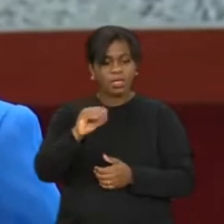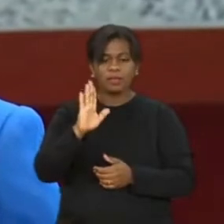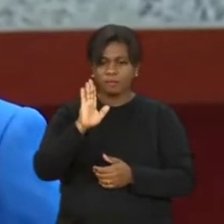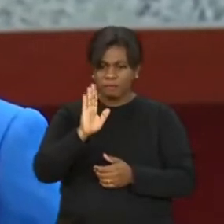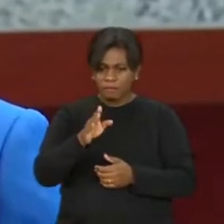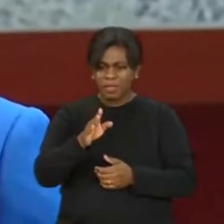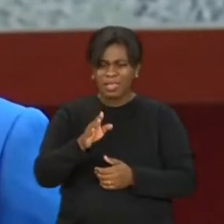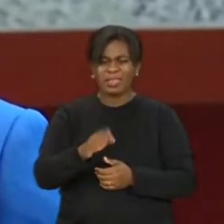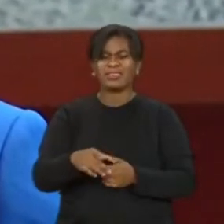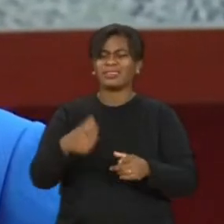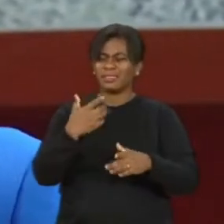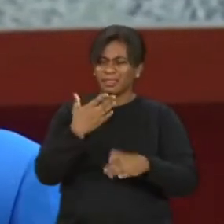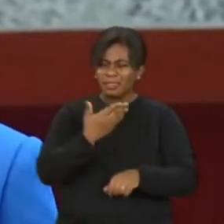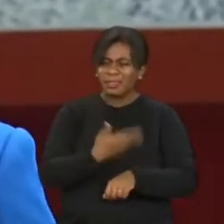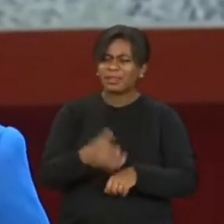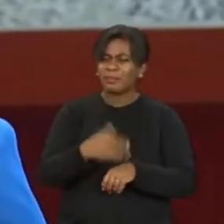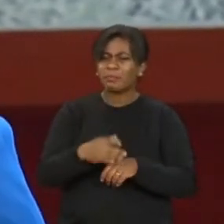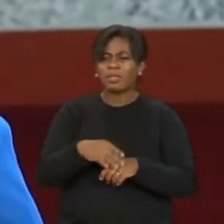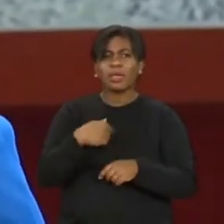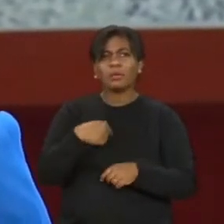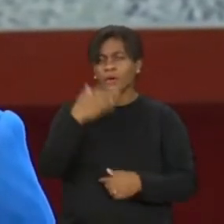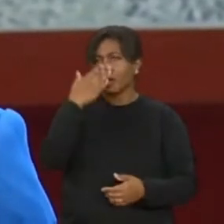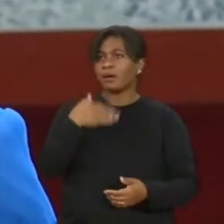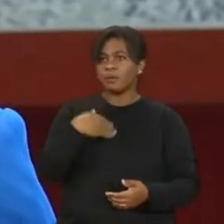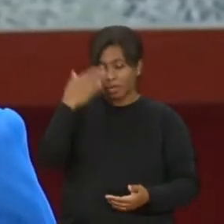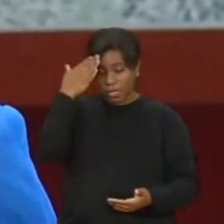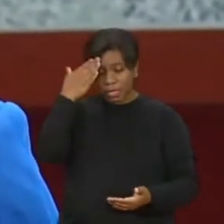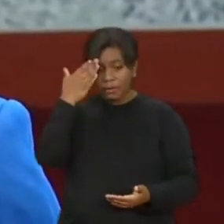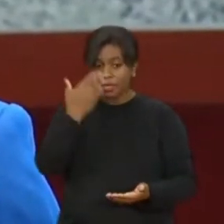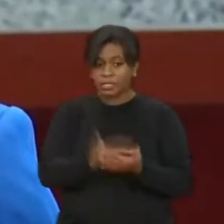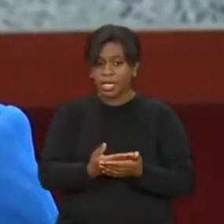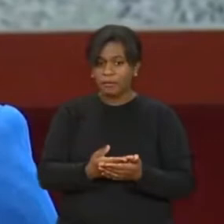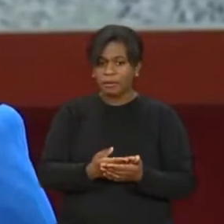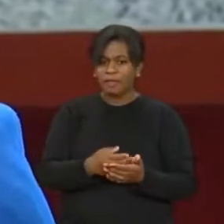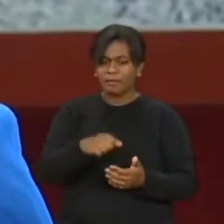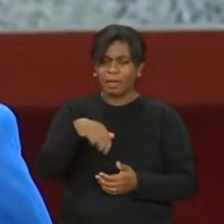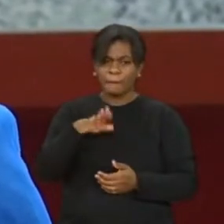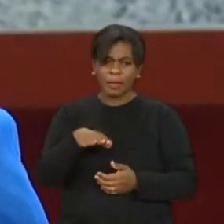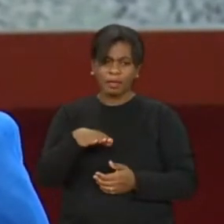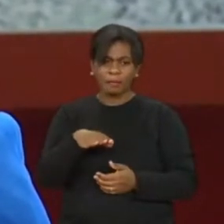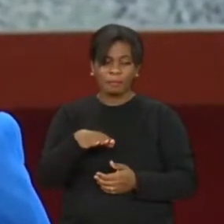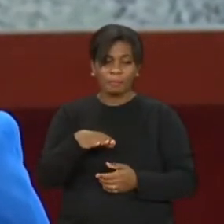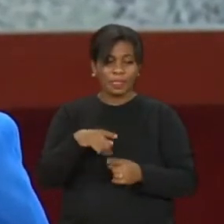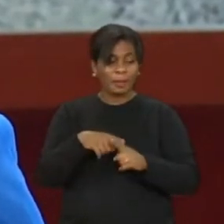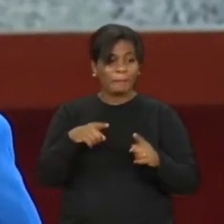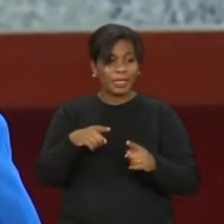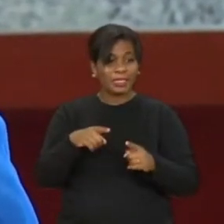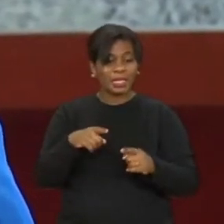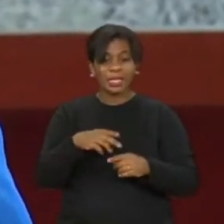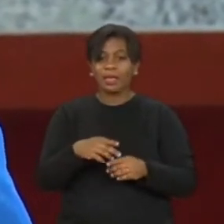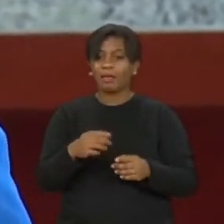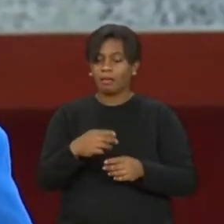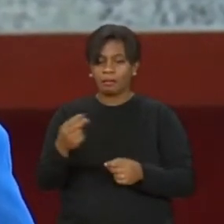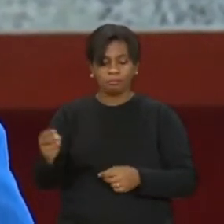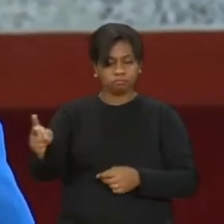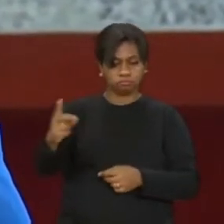voltar bem, pelo menos com algumas debilidades mais conscientes. Ela saiu do coma, mas veio sem memória. Não